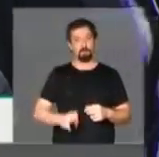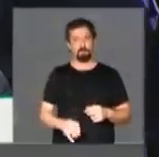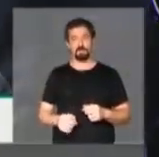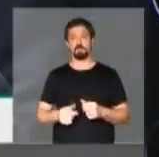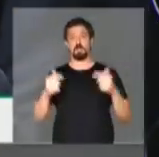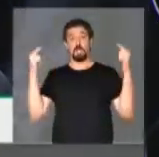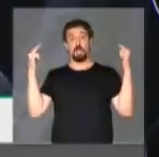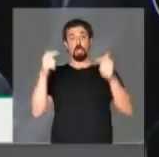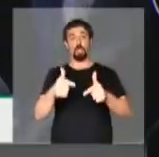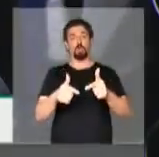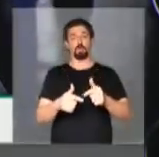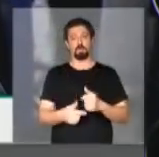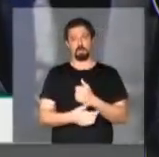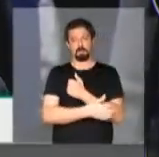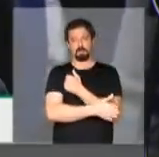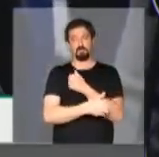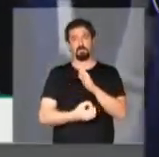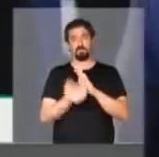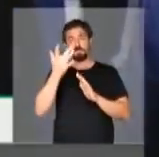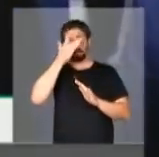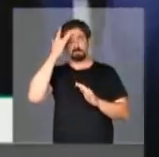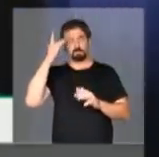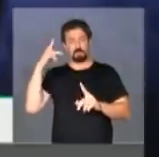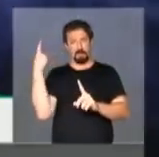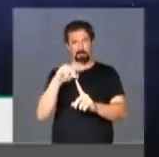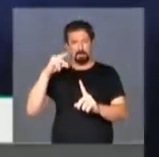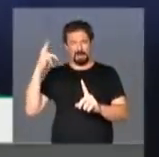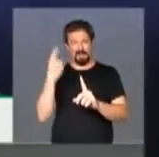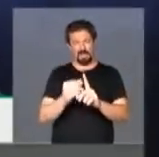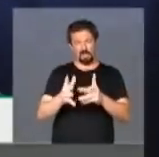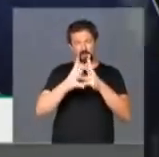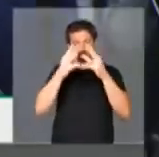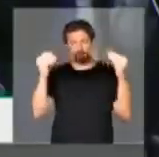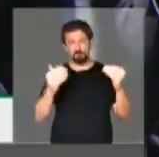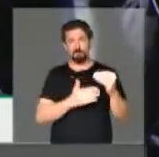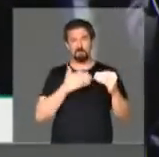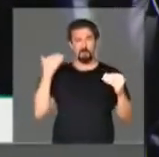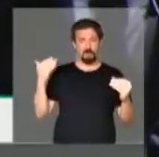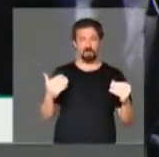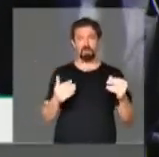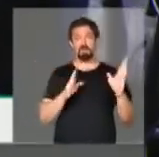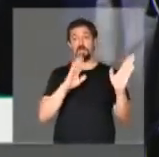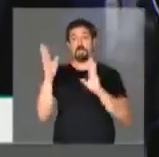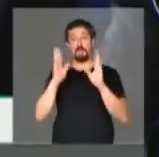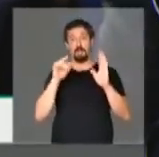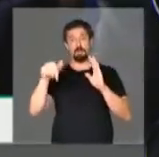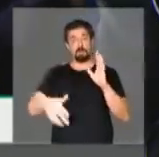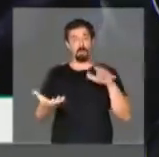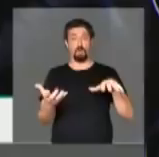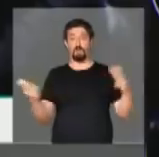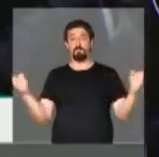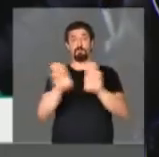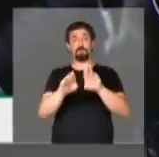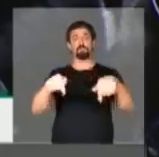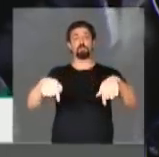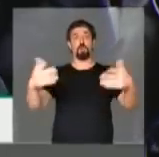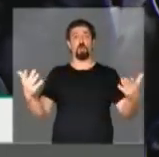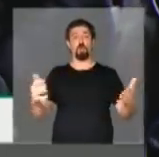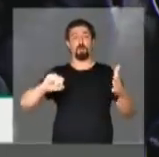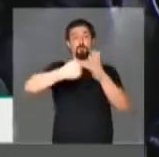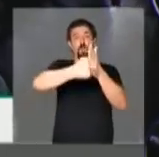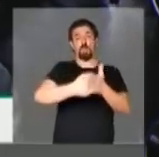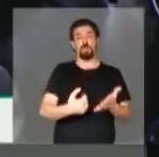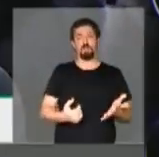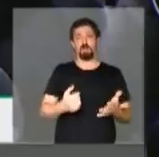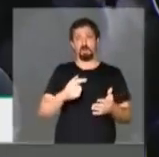atentado contra diversas pessoas que foram torturadas, desaparecidas. Foi um período em que esse congresso foi fechado. O